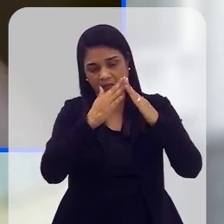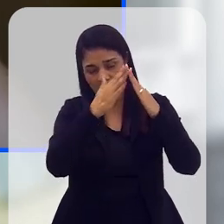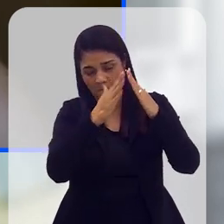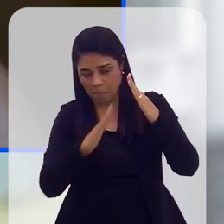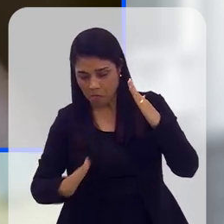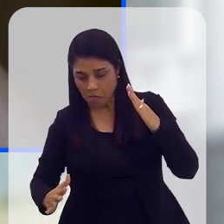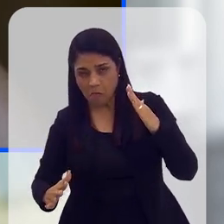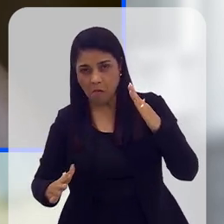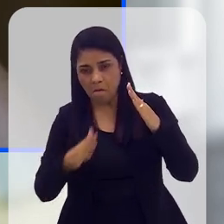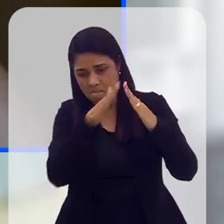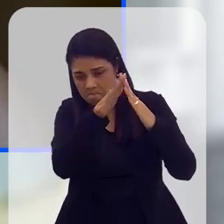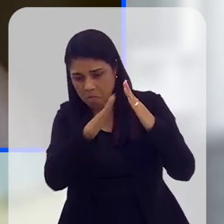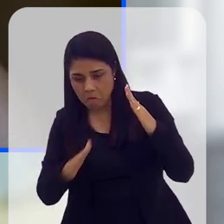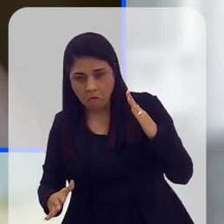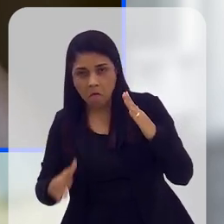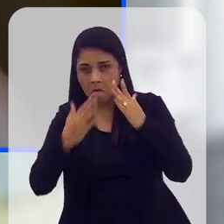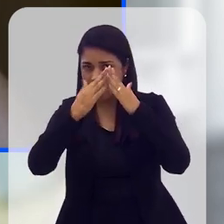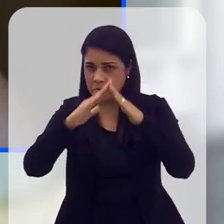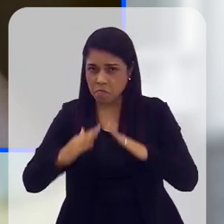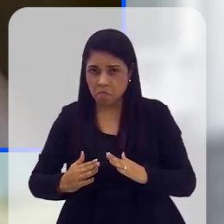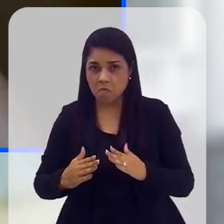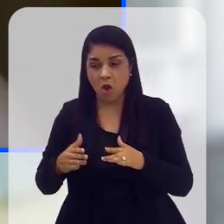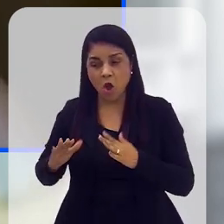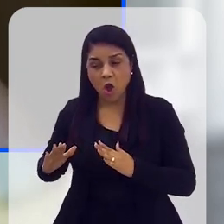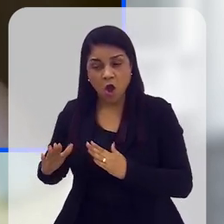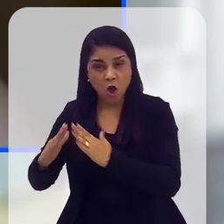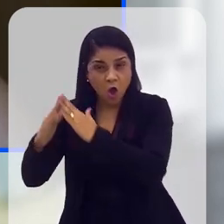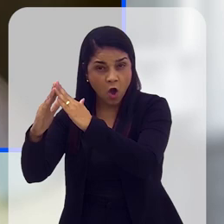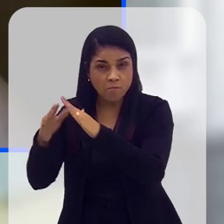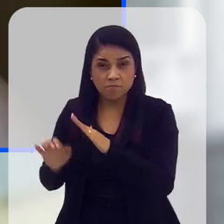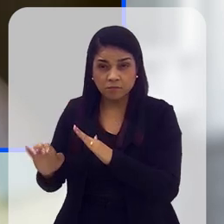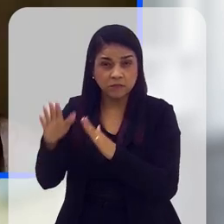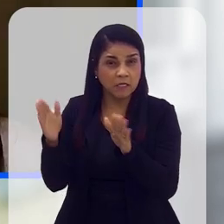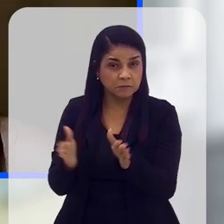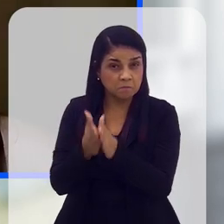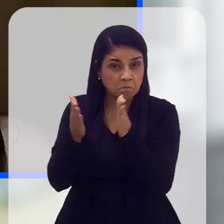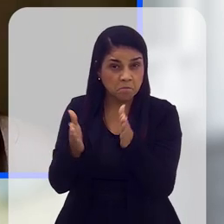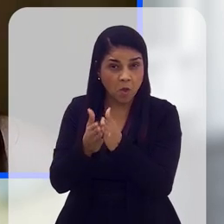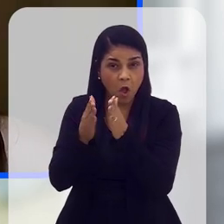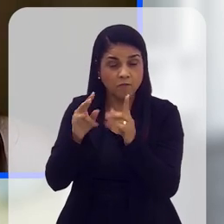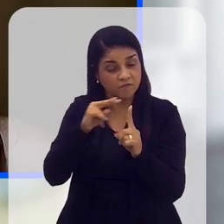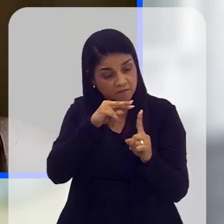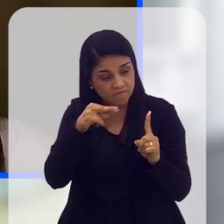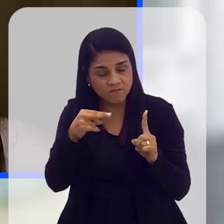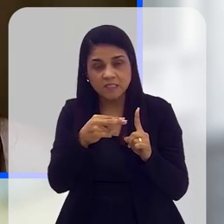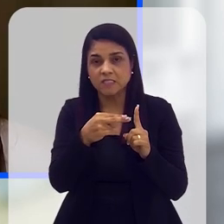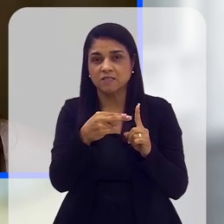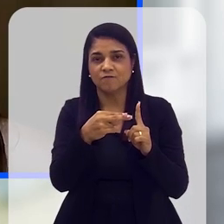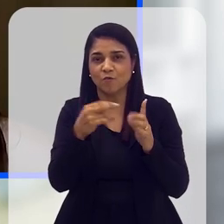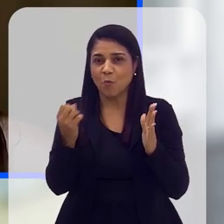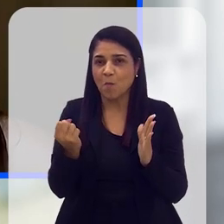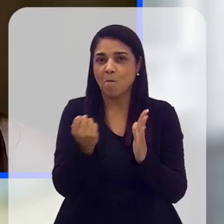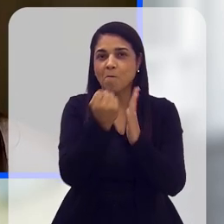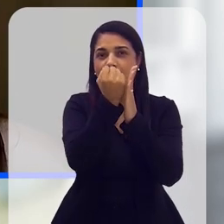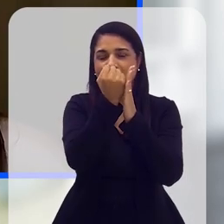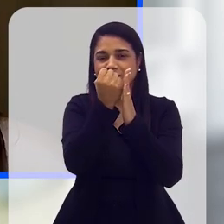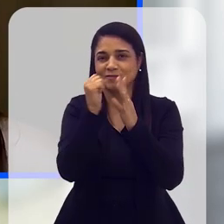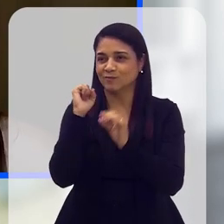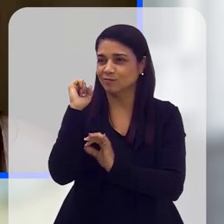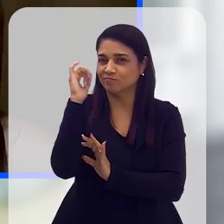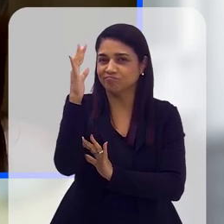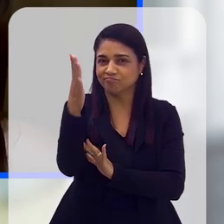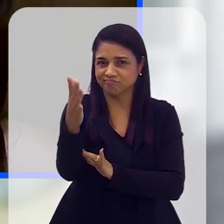deslizamento, etc., que estão normalmente em comunidades mais pobres, acaba sendo mais visível esse impacto